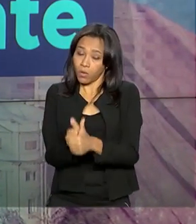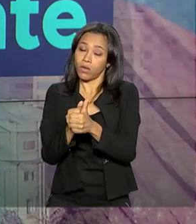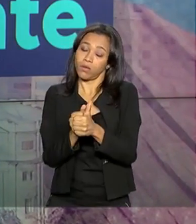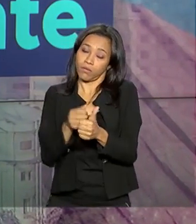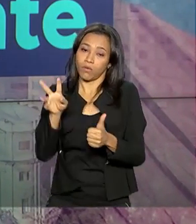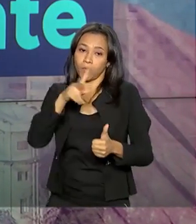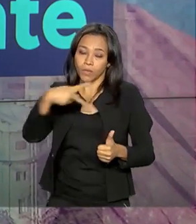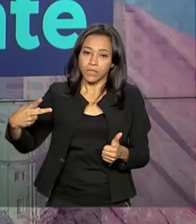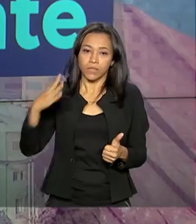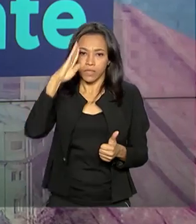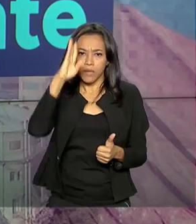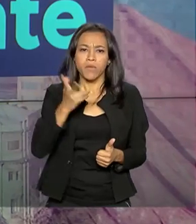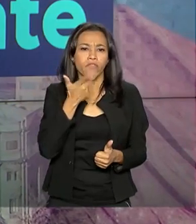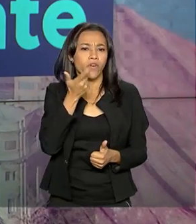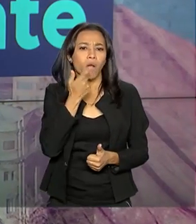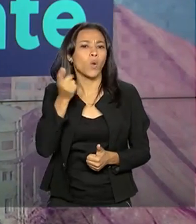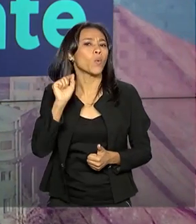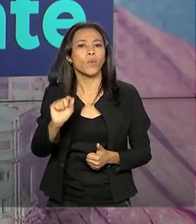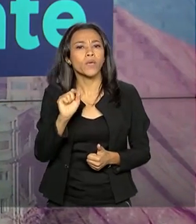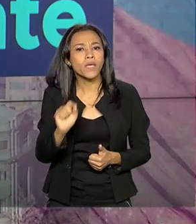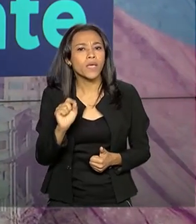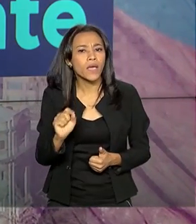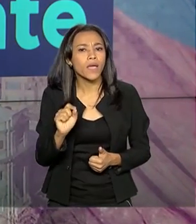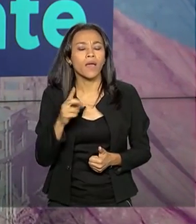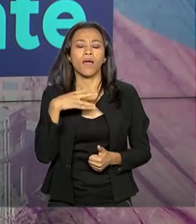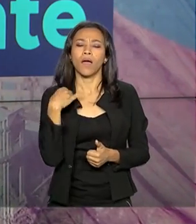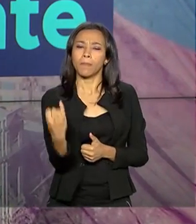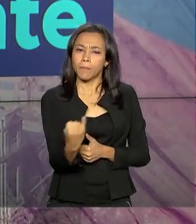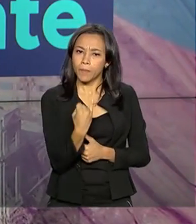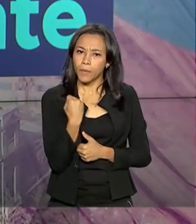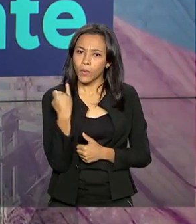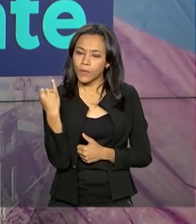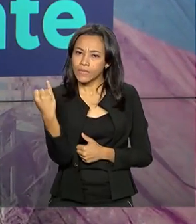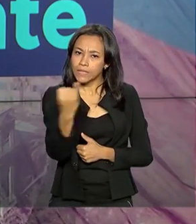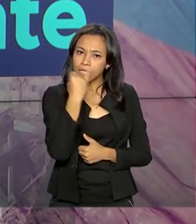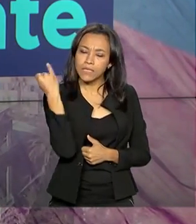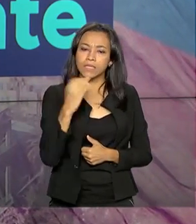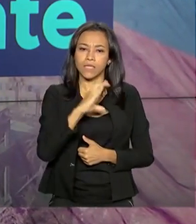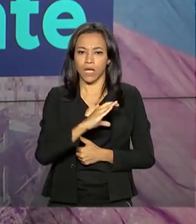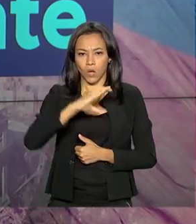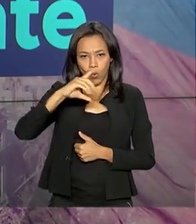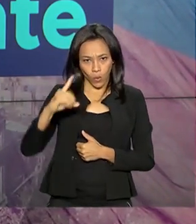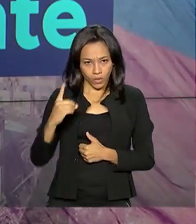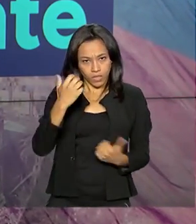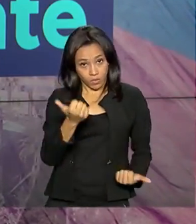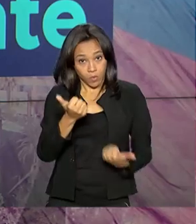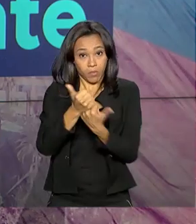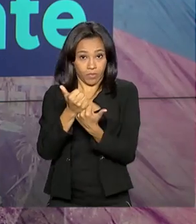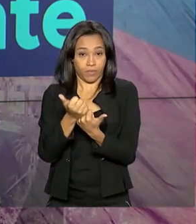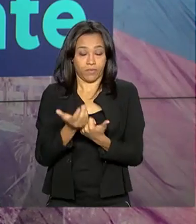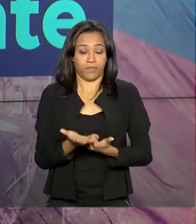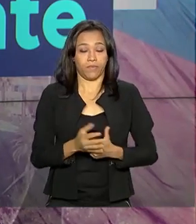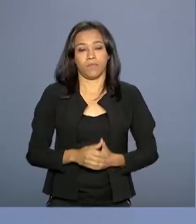presidencial, disse que falou sobre a importância da coordenação e cooperação regional.